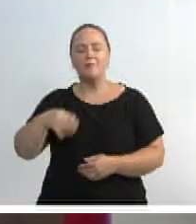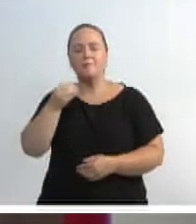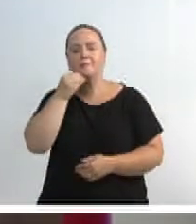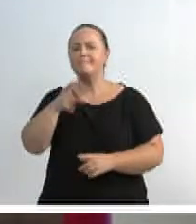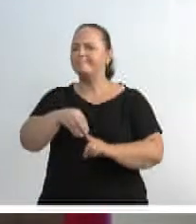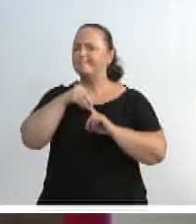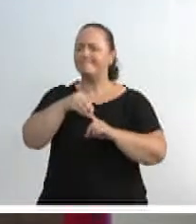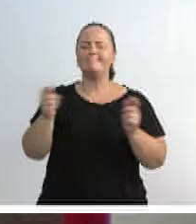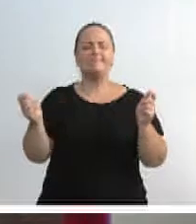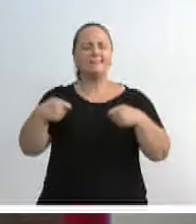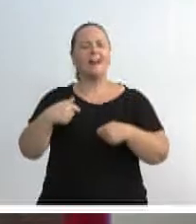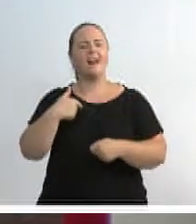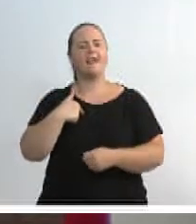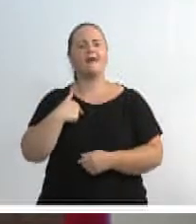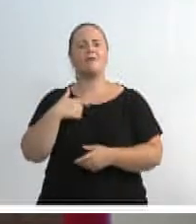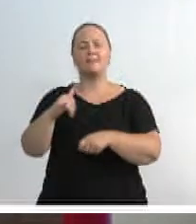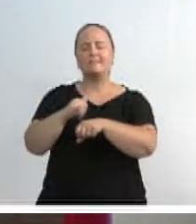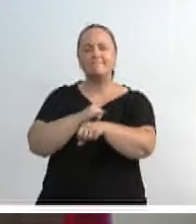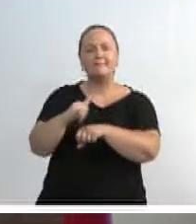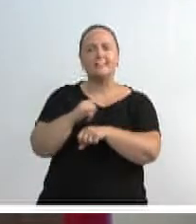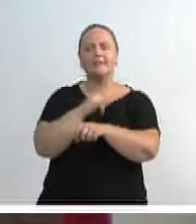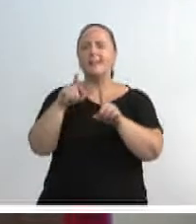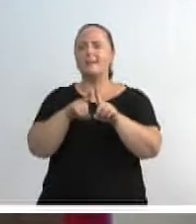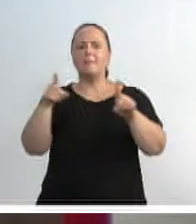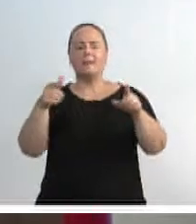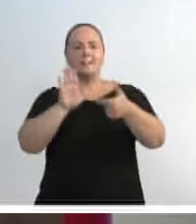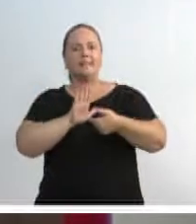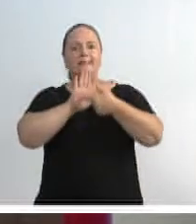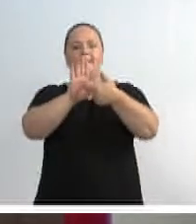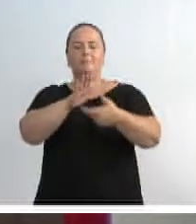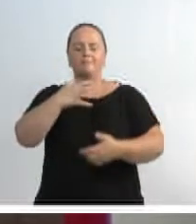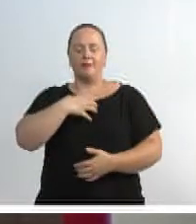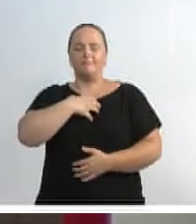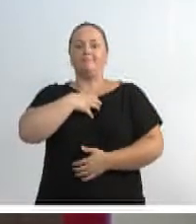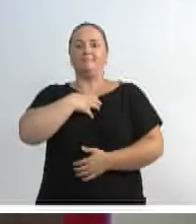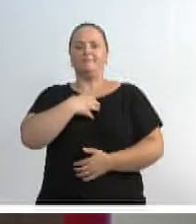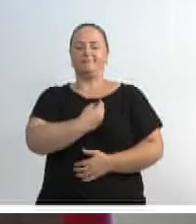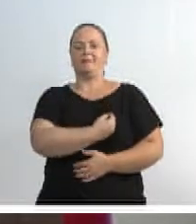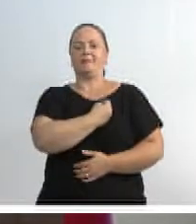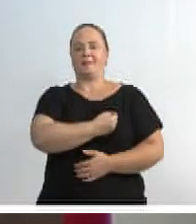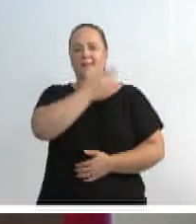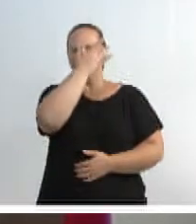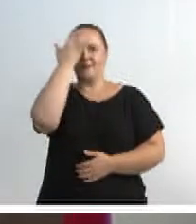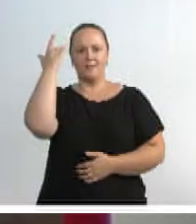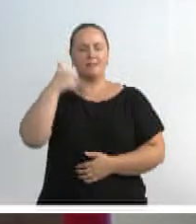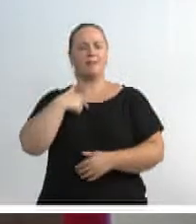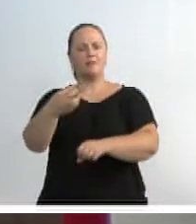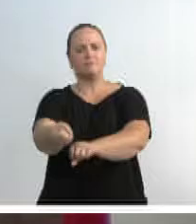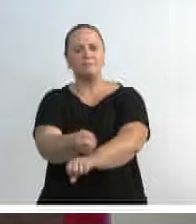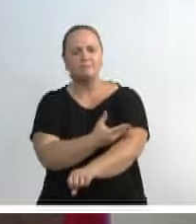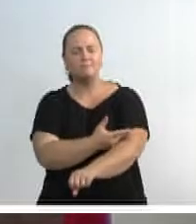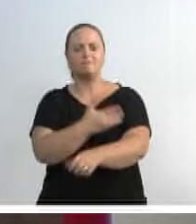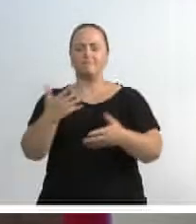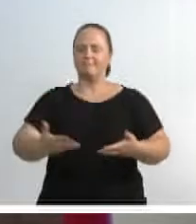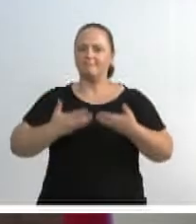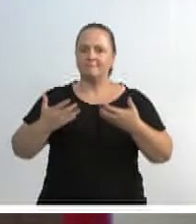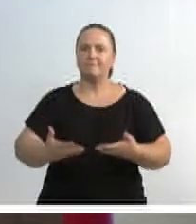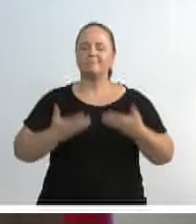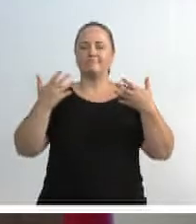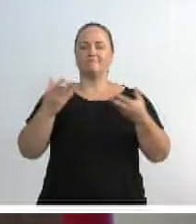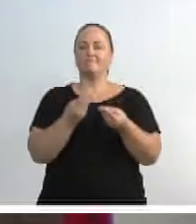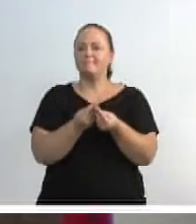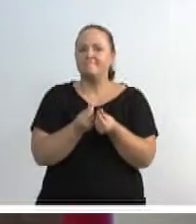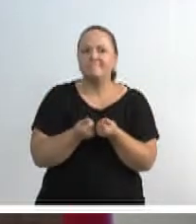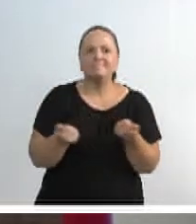poder, de alguma forma, por menor possível, impactar a vida das pessoas. É isso que me motiva, é isso que me sensibiliza, isso que me faz vir aqui, e,